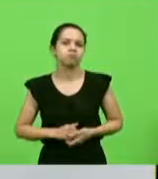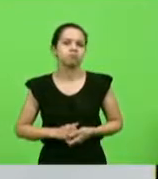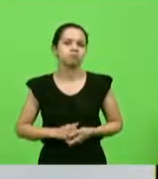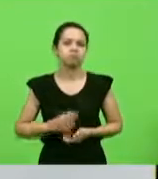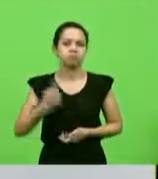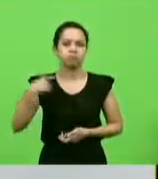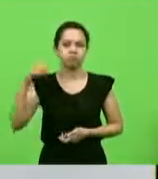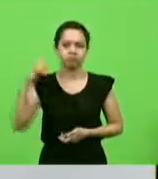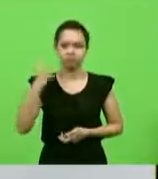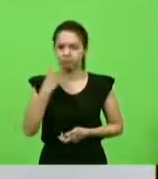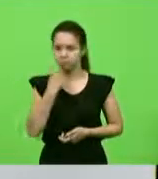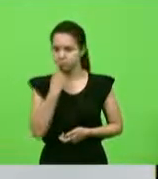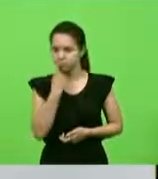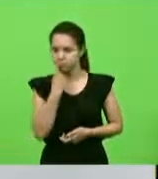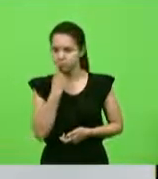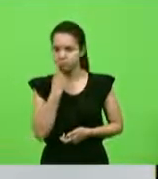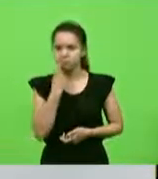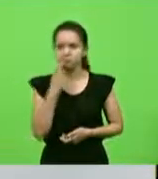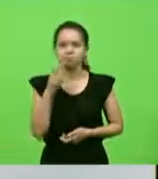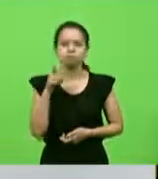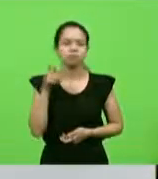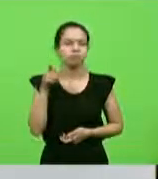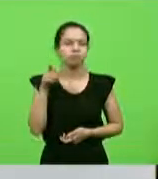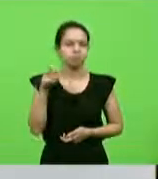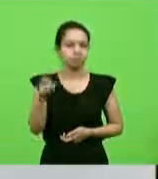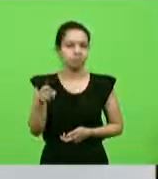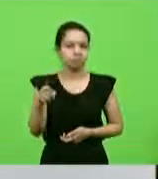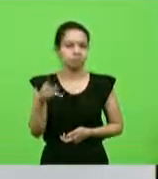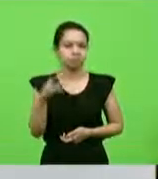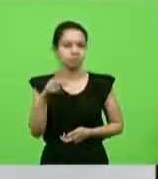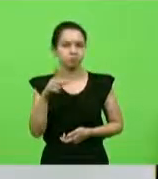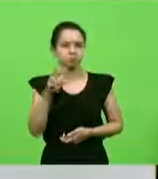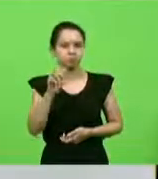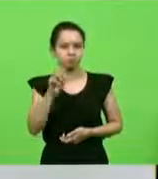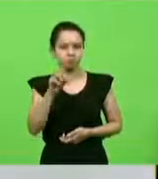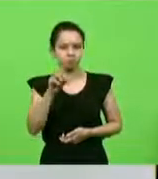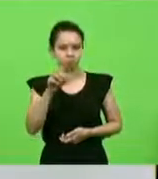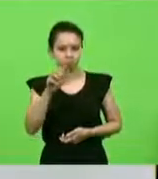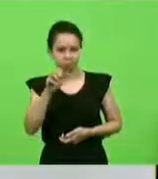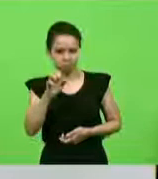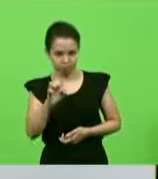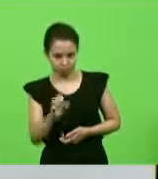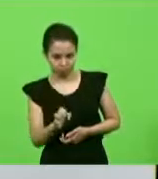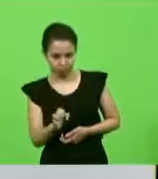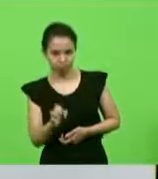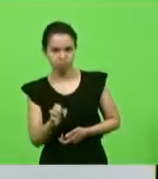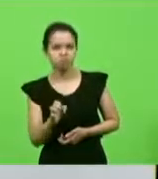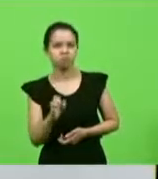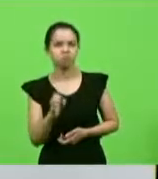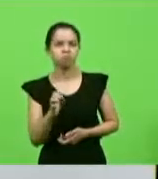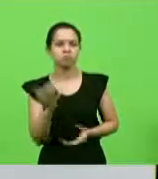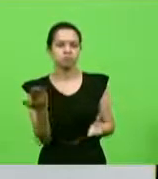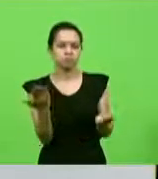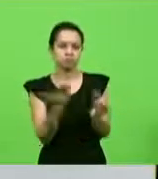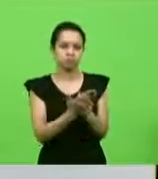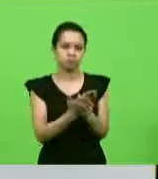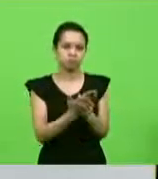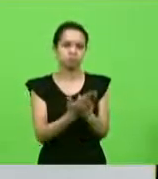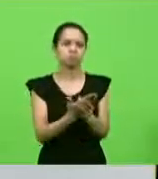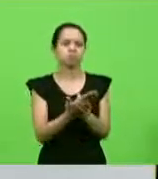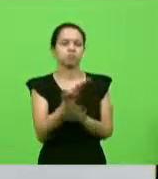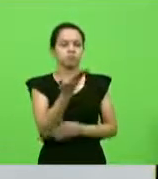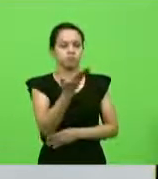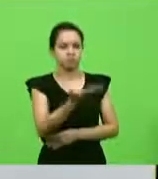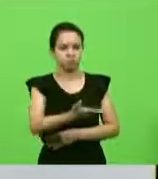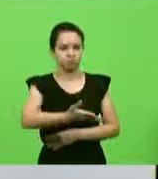Sexta-feira, ele mete um PAD no comandante do corpo, aliás, do batalhão da